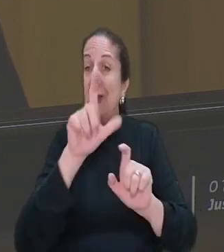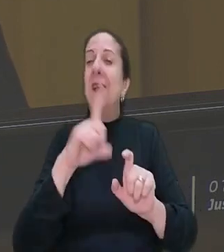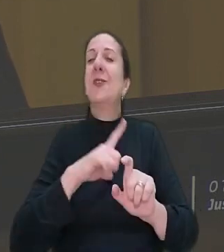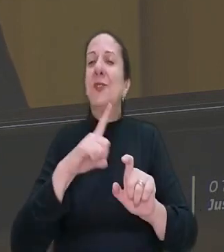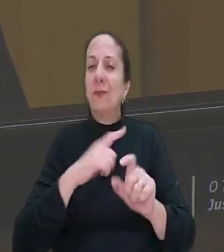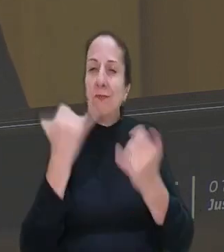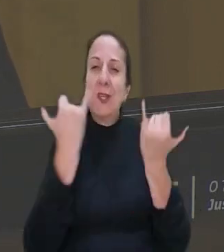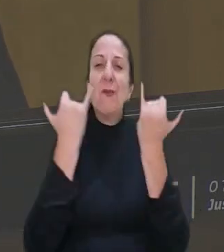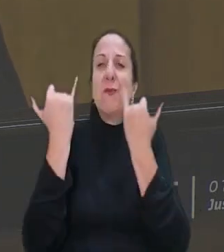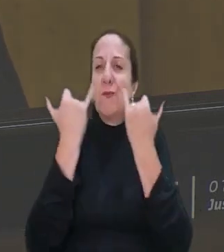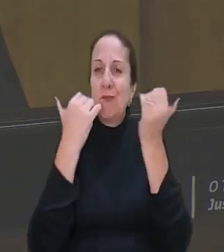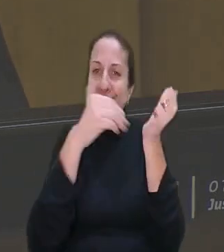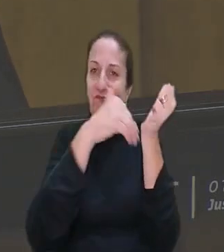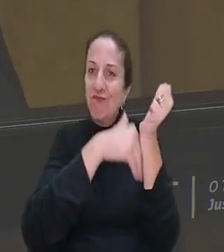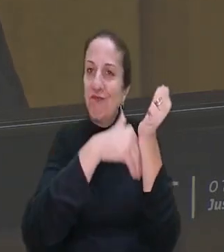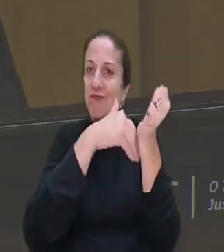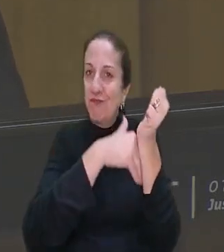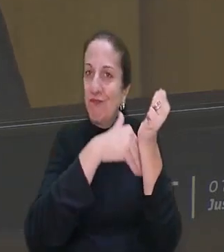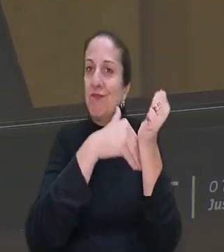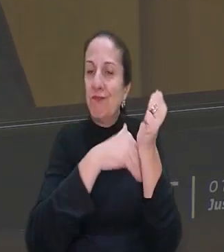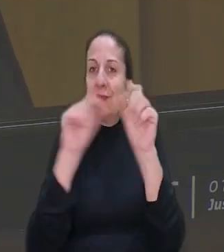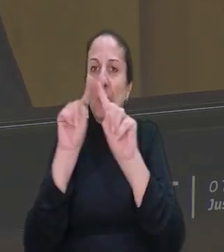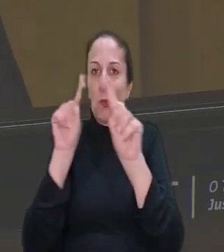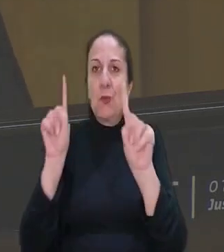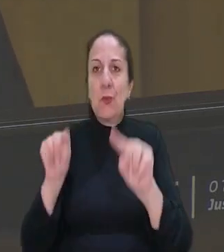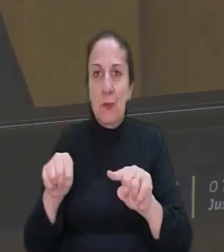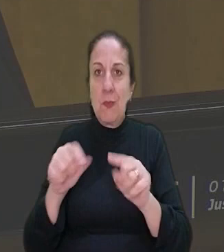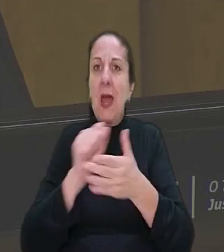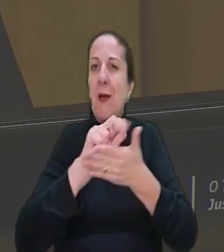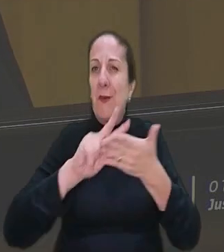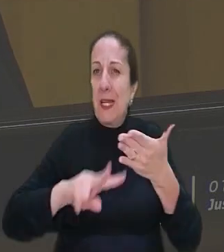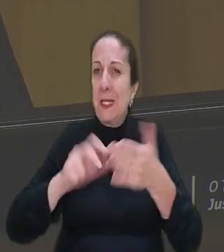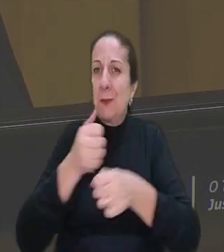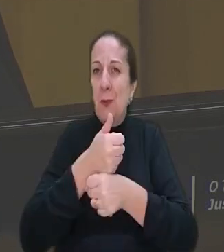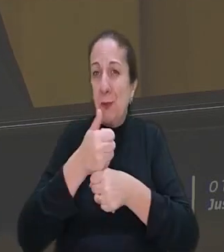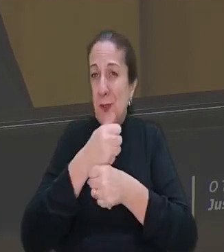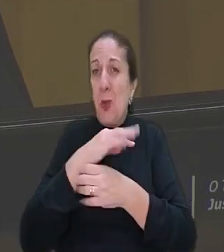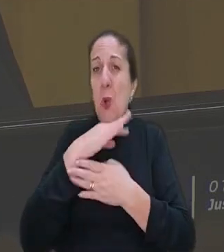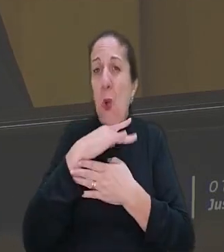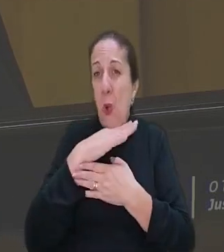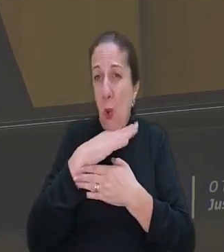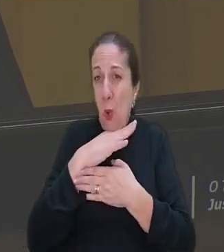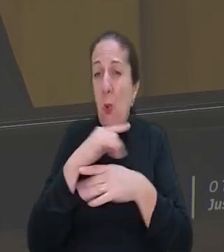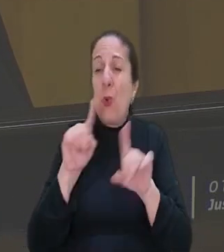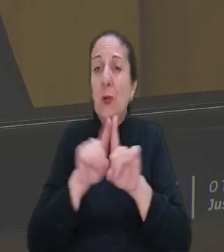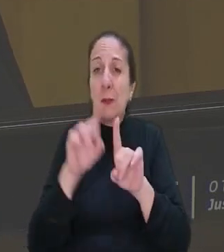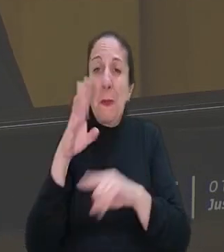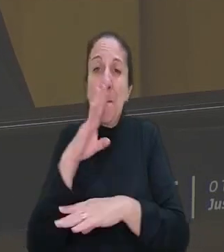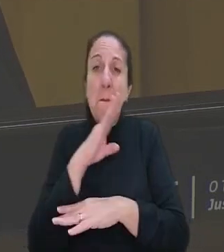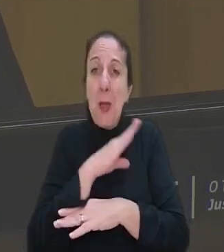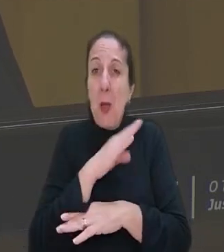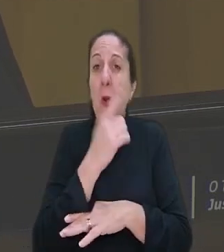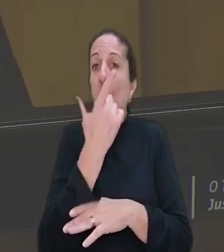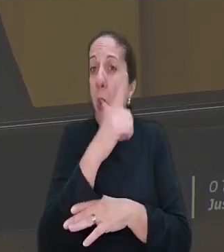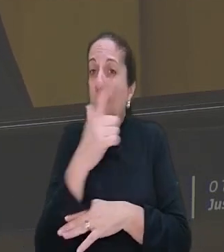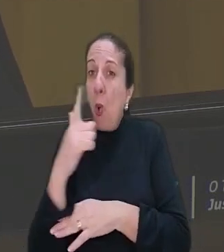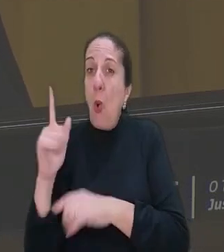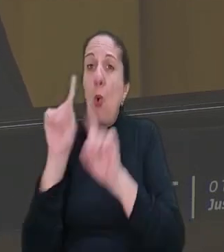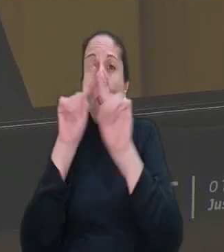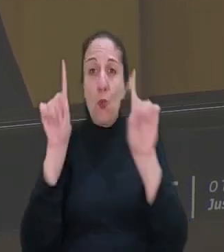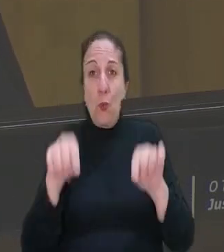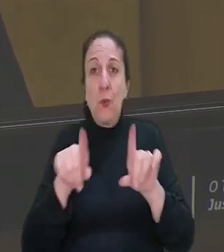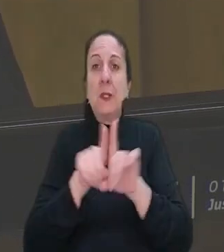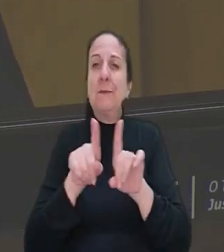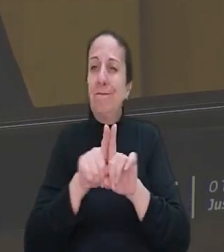continha informações confidenciais da reclamante, avaliação profissional negativa e pejorativa, como de outros